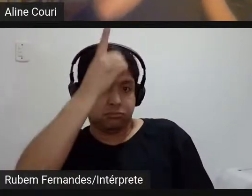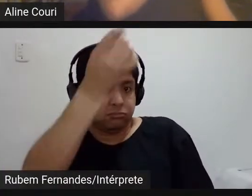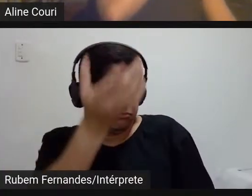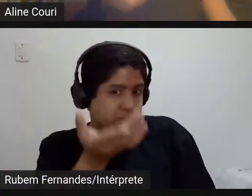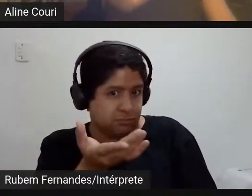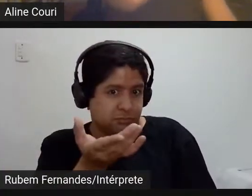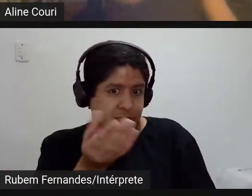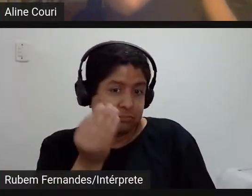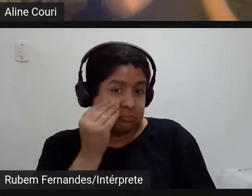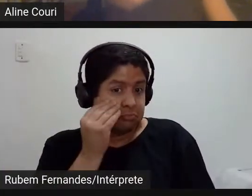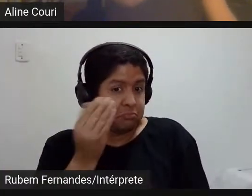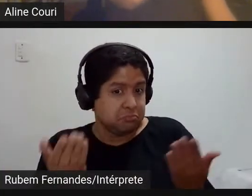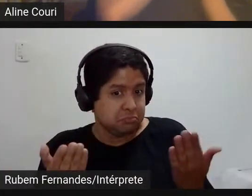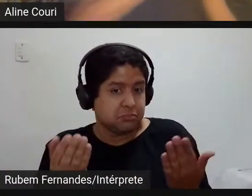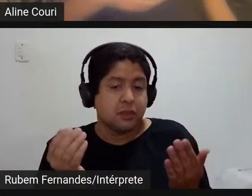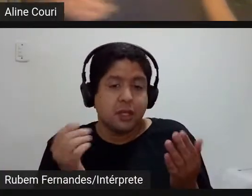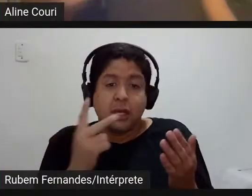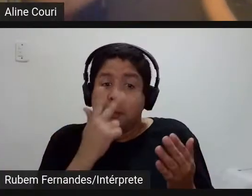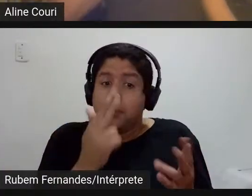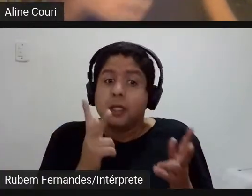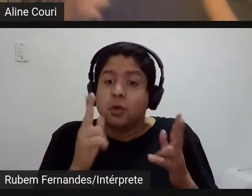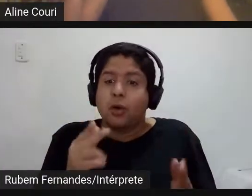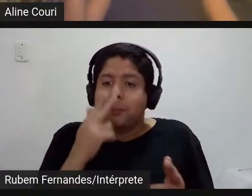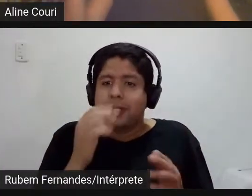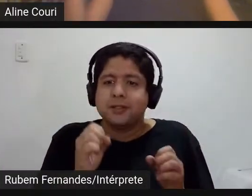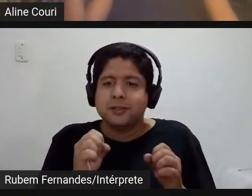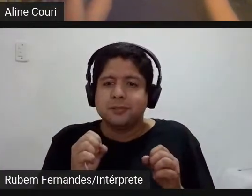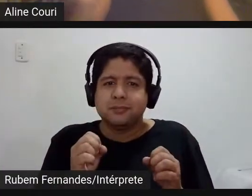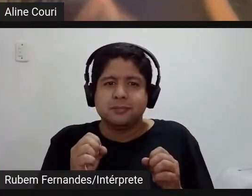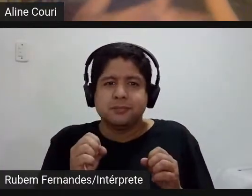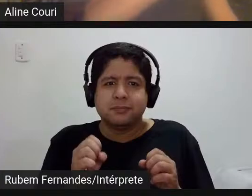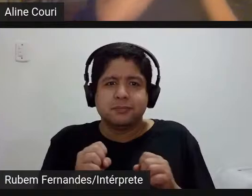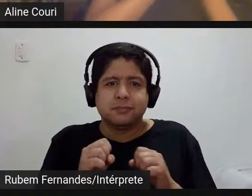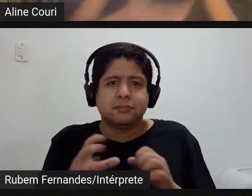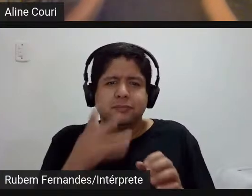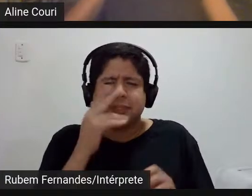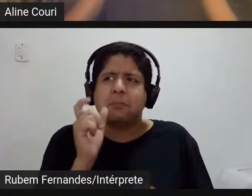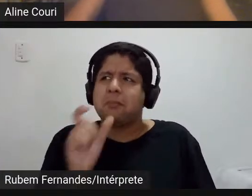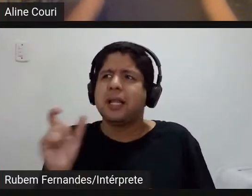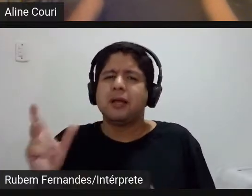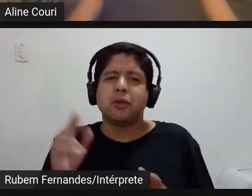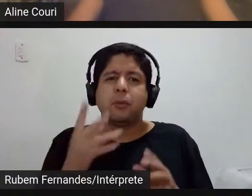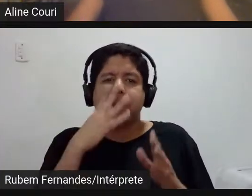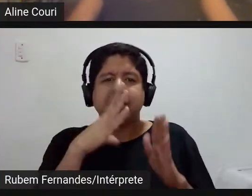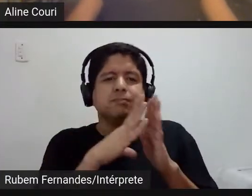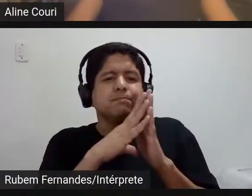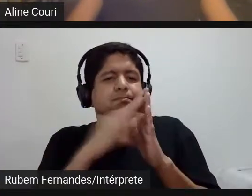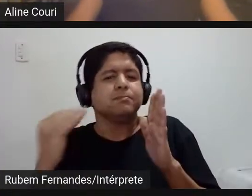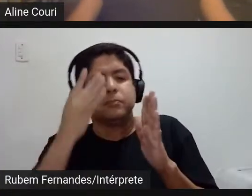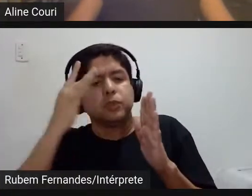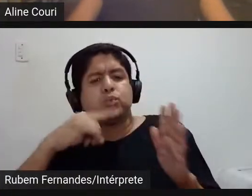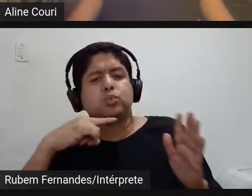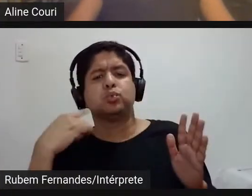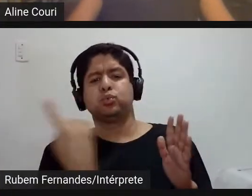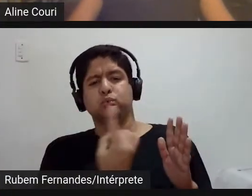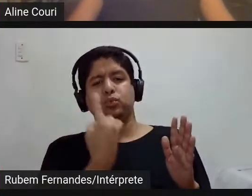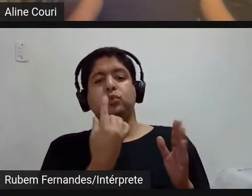sabe contamina contamina é uma palavra ruim hoje né mas inspire todo mundo para que a gente possa